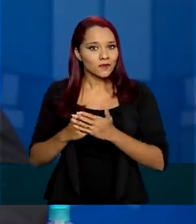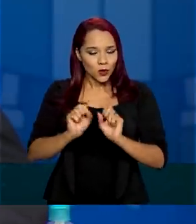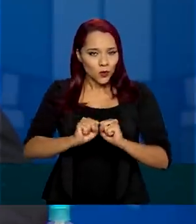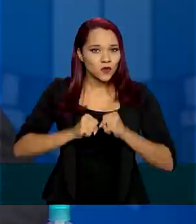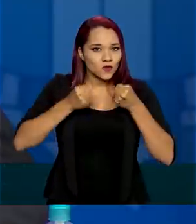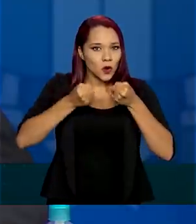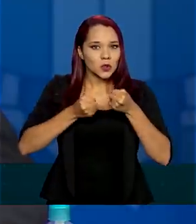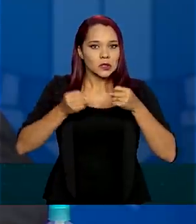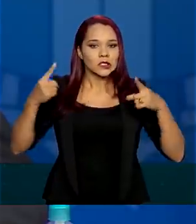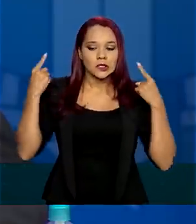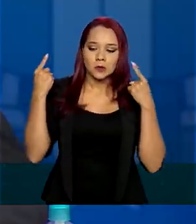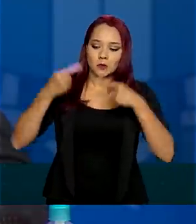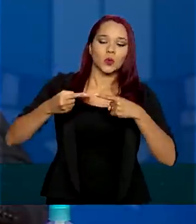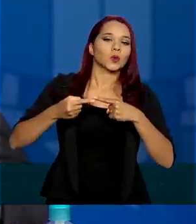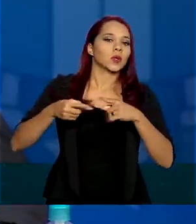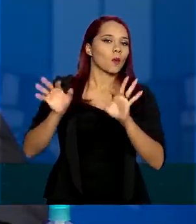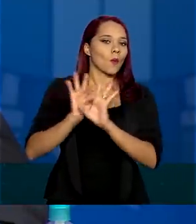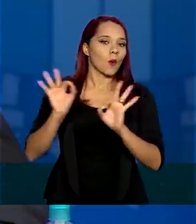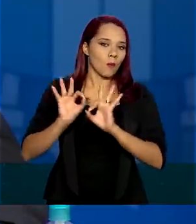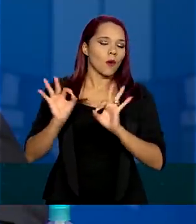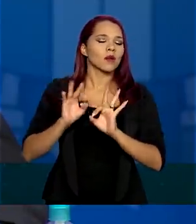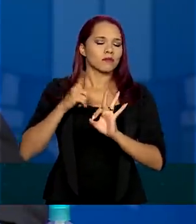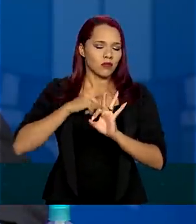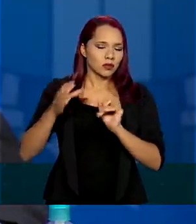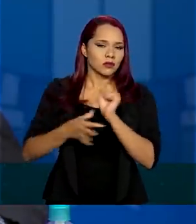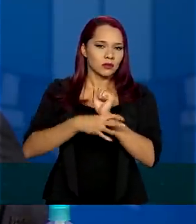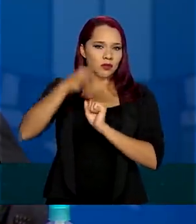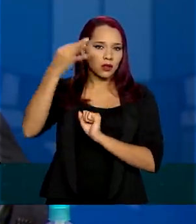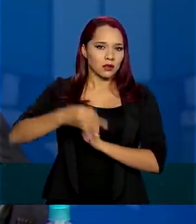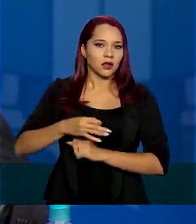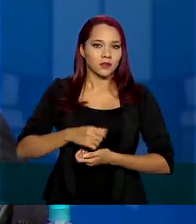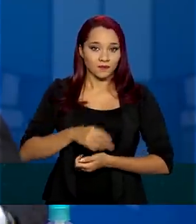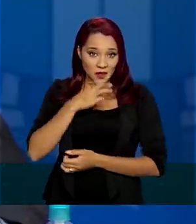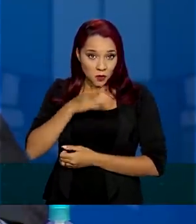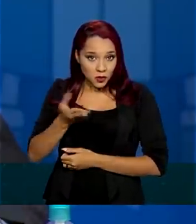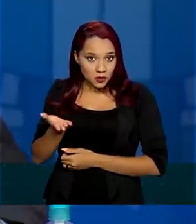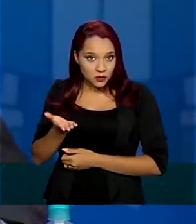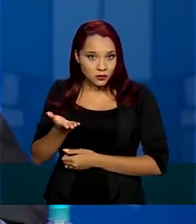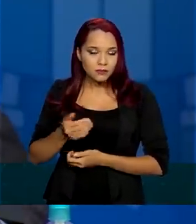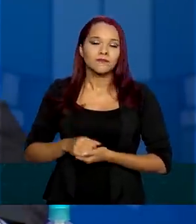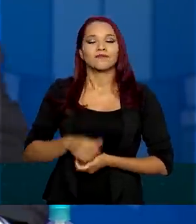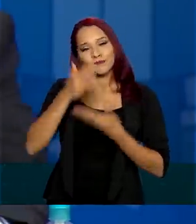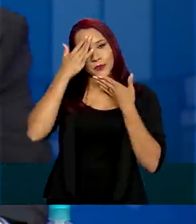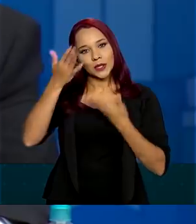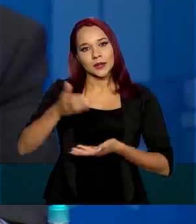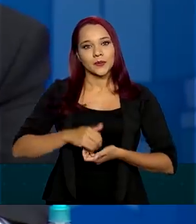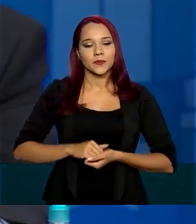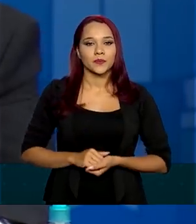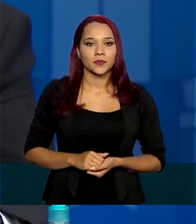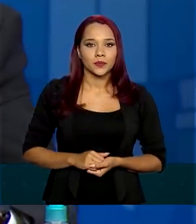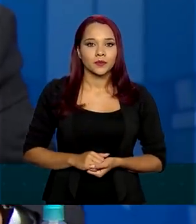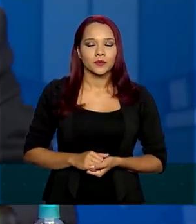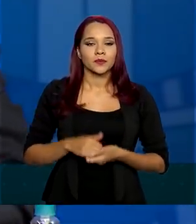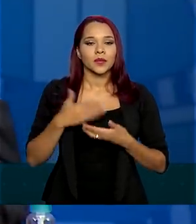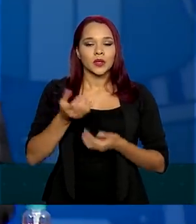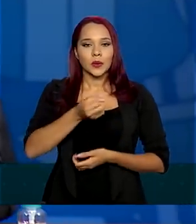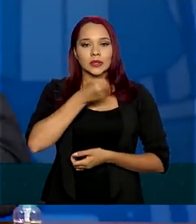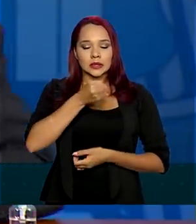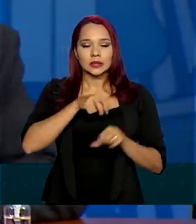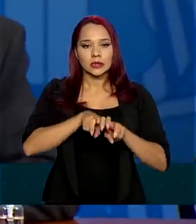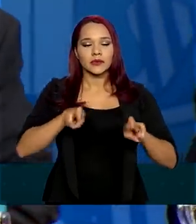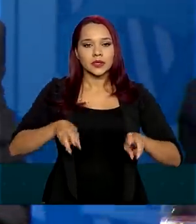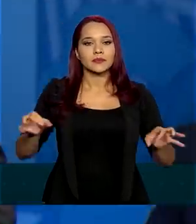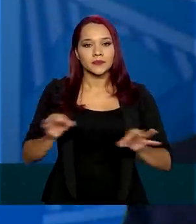disputa entre os ministérios. Isso eu posso garantir para o senhor. Obrigado. Respondi? Perfeito. Muito obrigado. Está encerrada esta